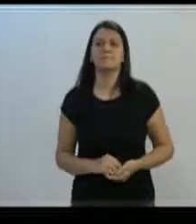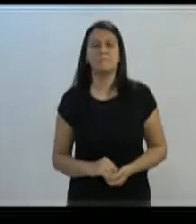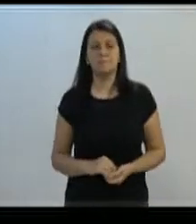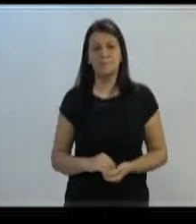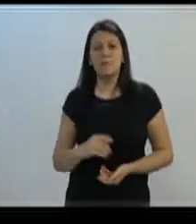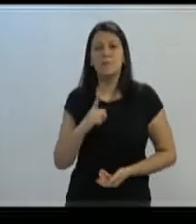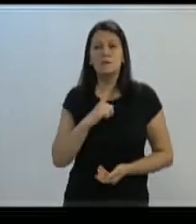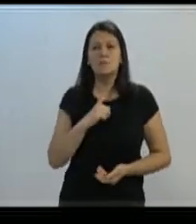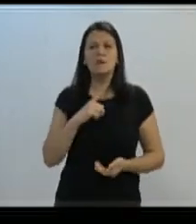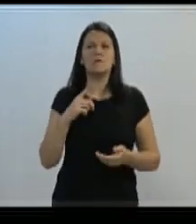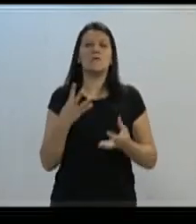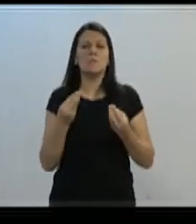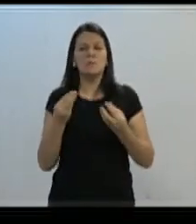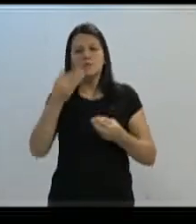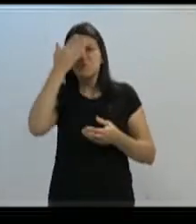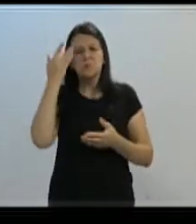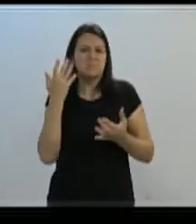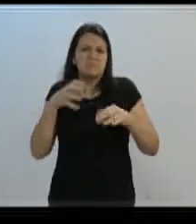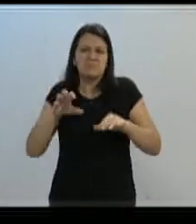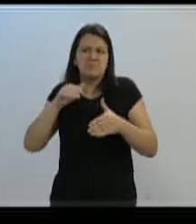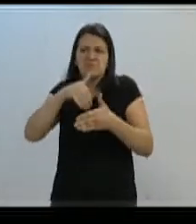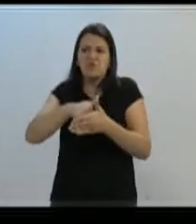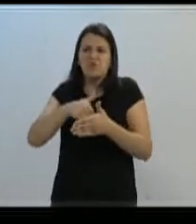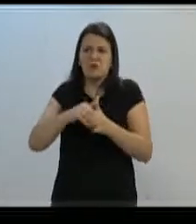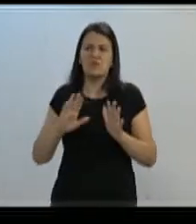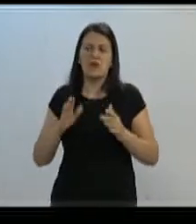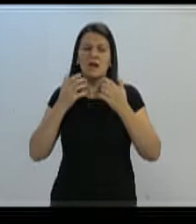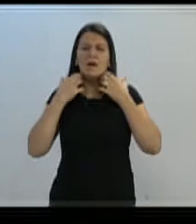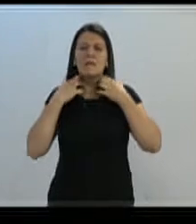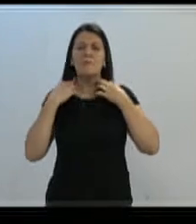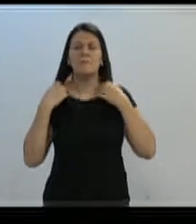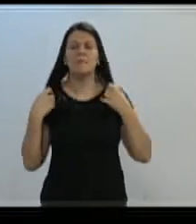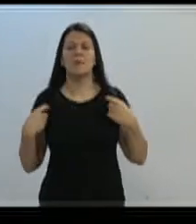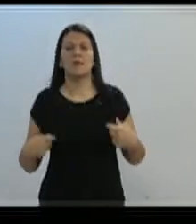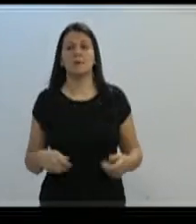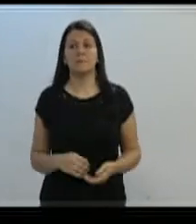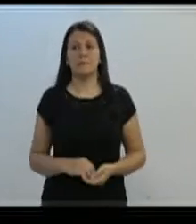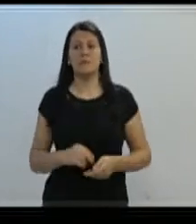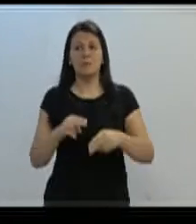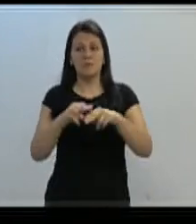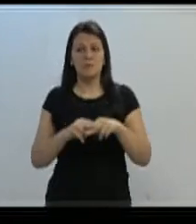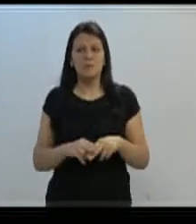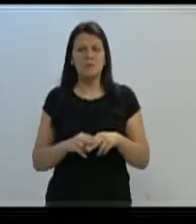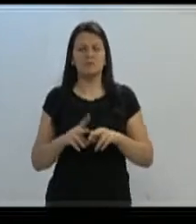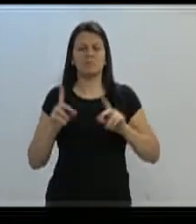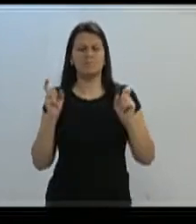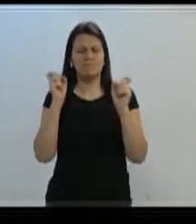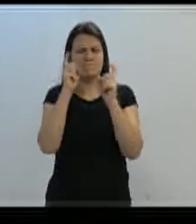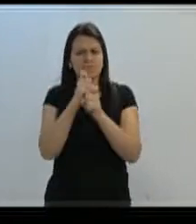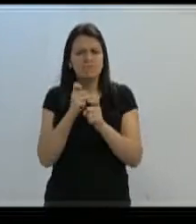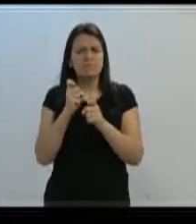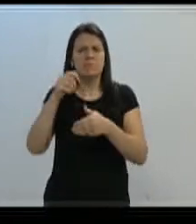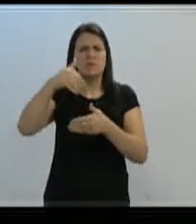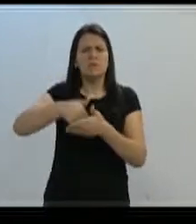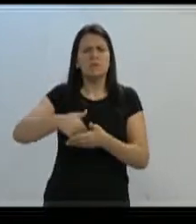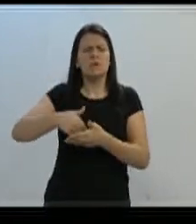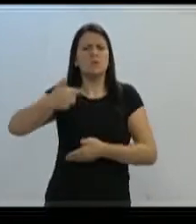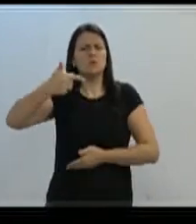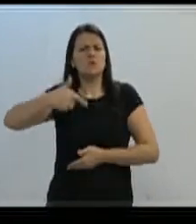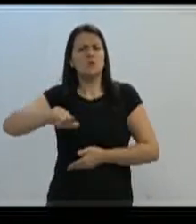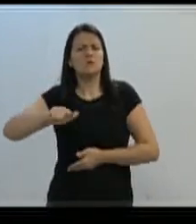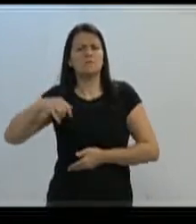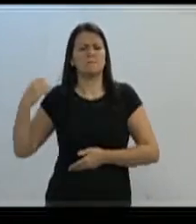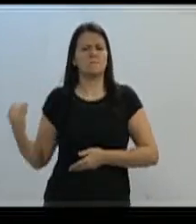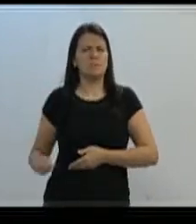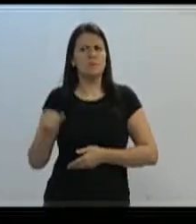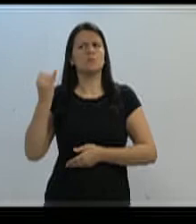Então, todas essas dificuldades tornaram a nossa reeleição ainda mais importante, ainda mais